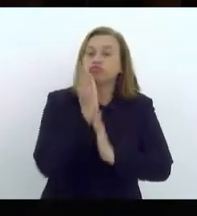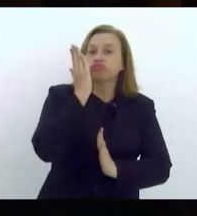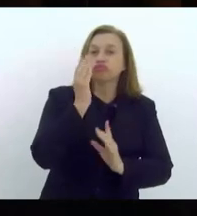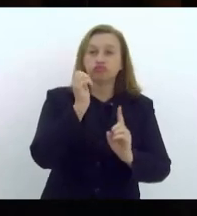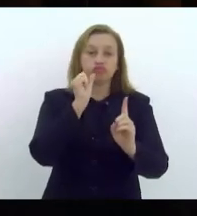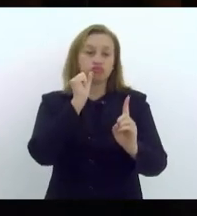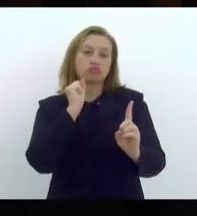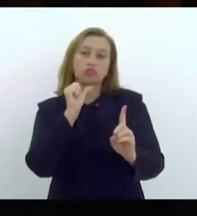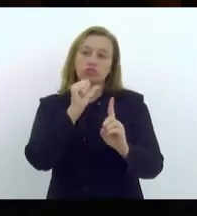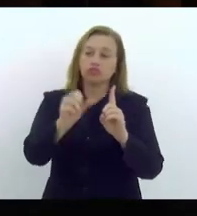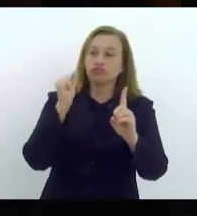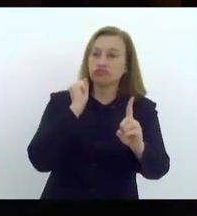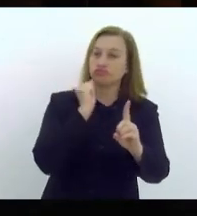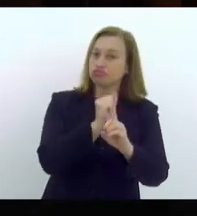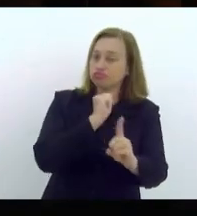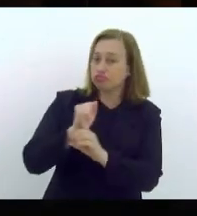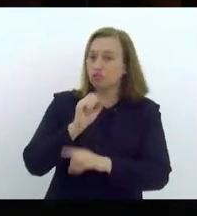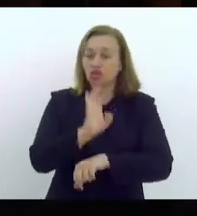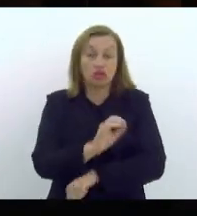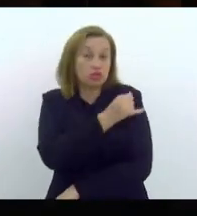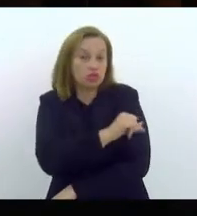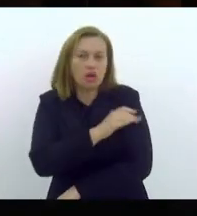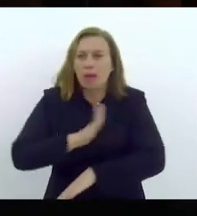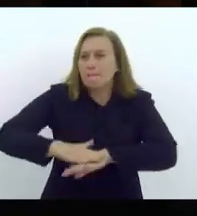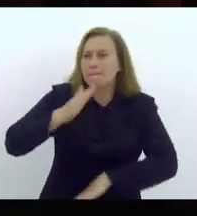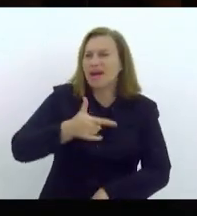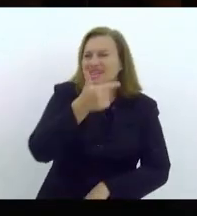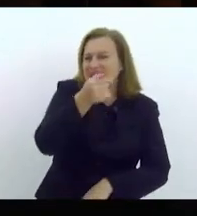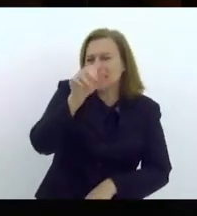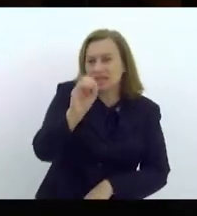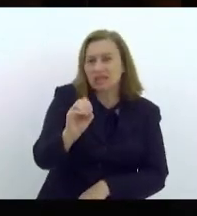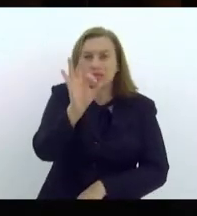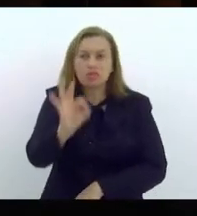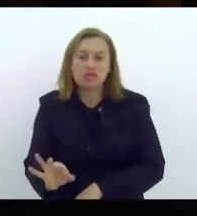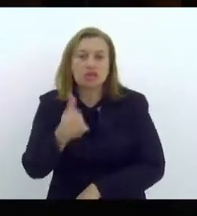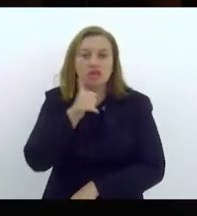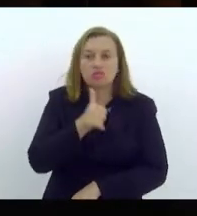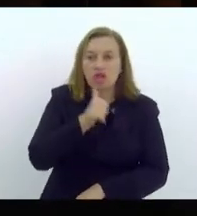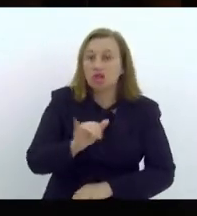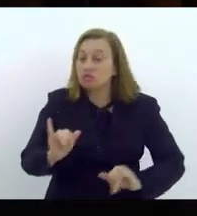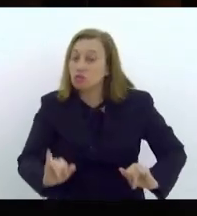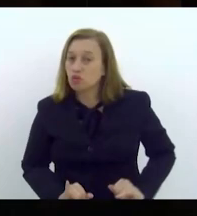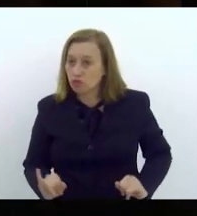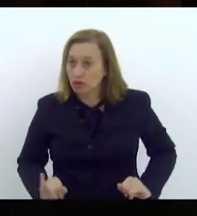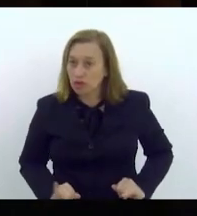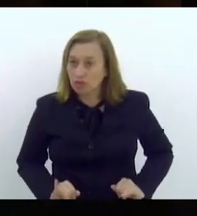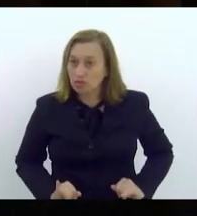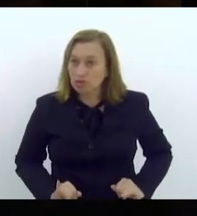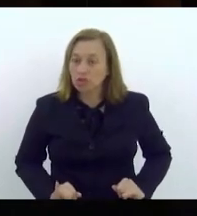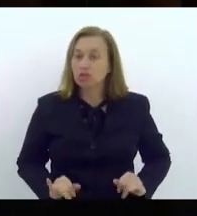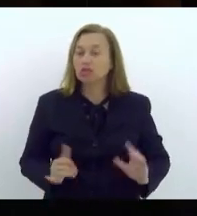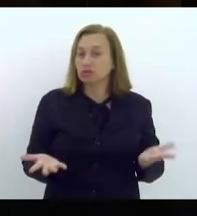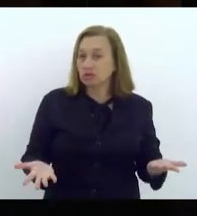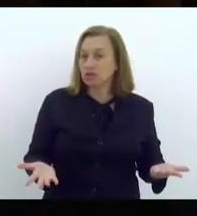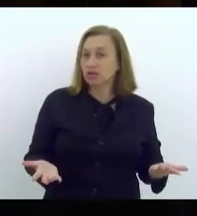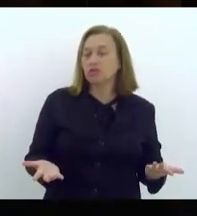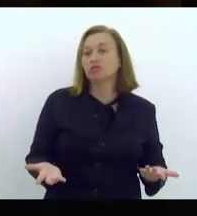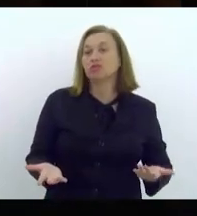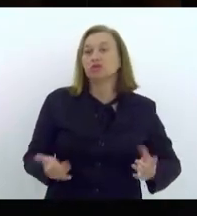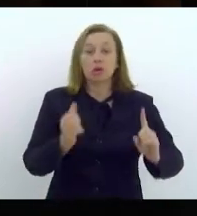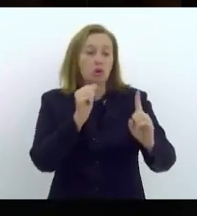estado do Rio de Janeiro. Por exemplo, mais de 70% das mulheres que sofreram, que foram vítimas do